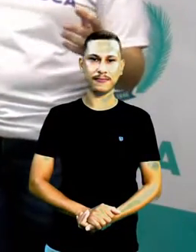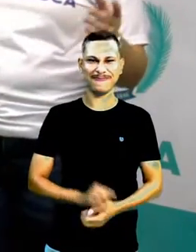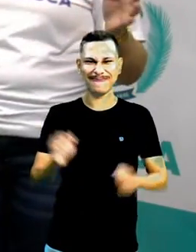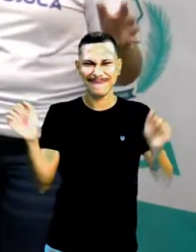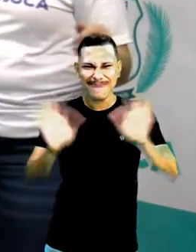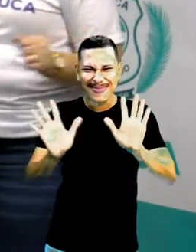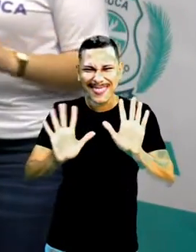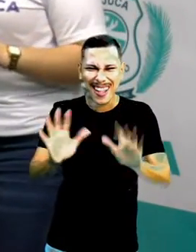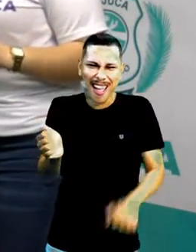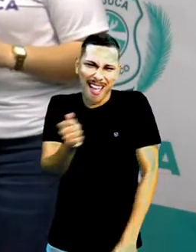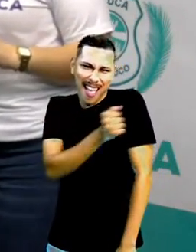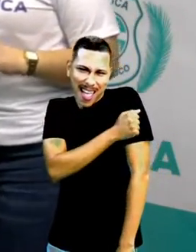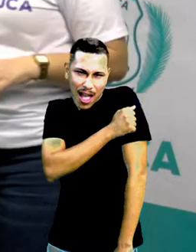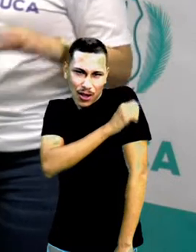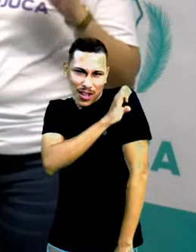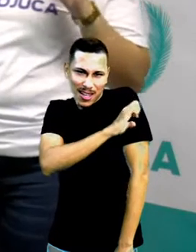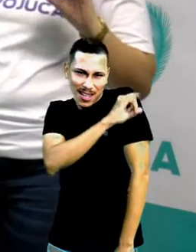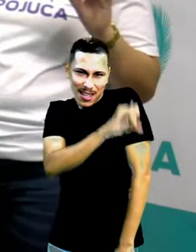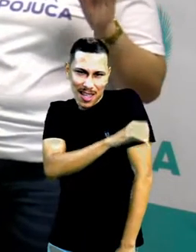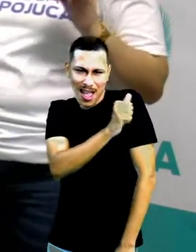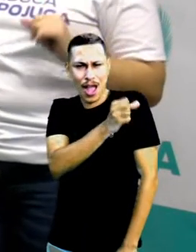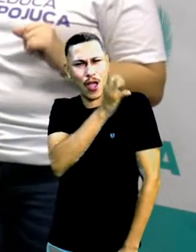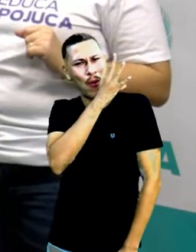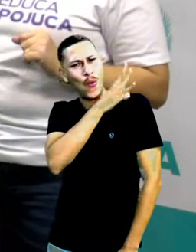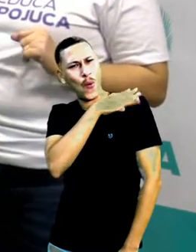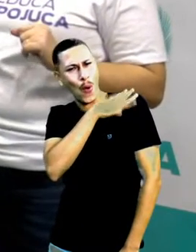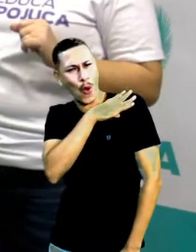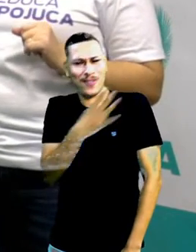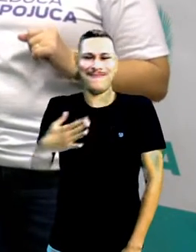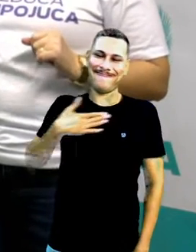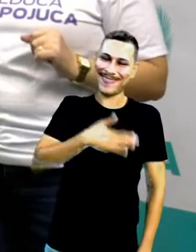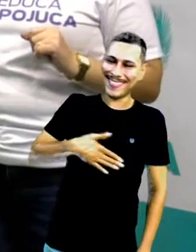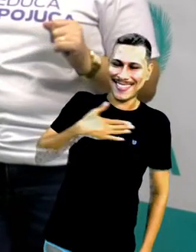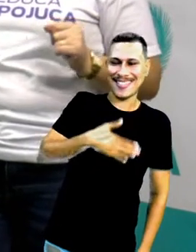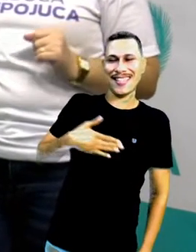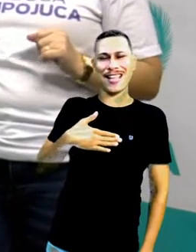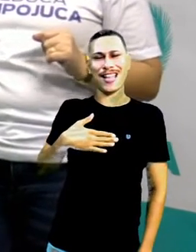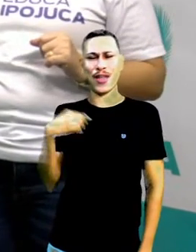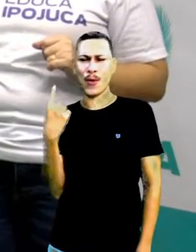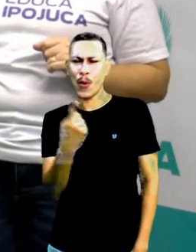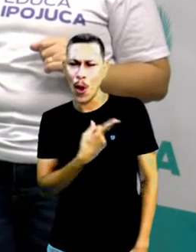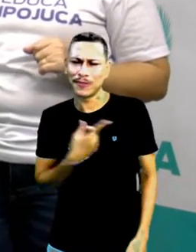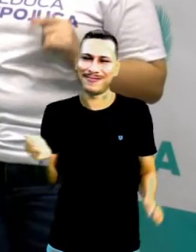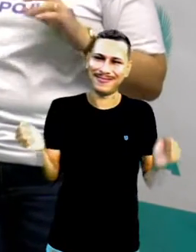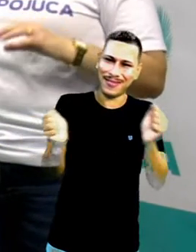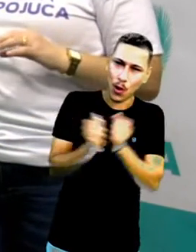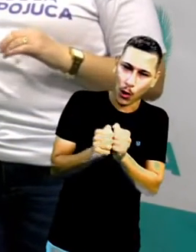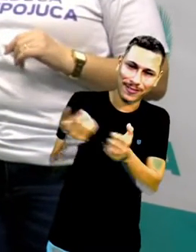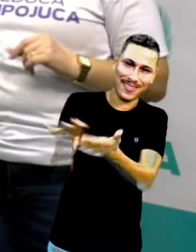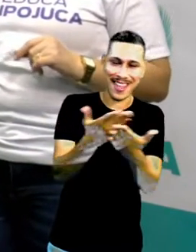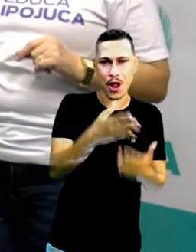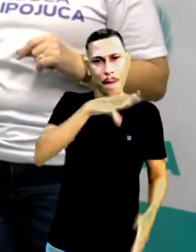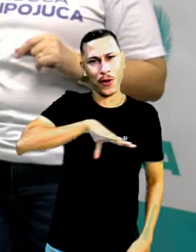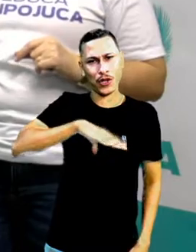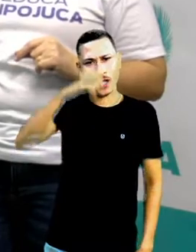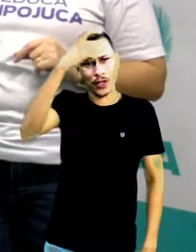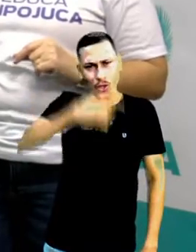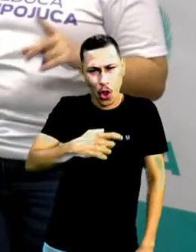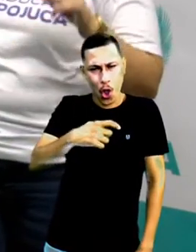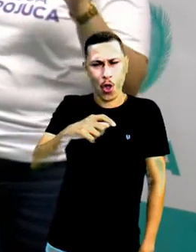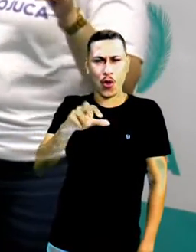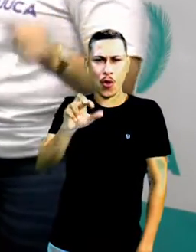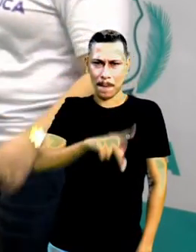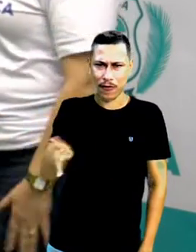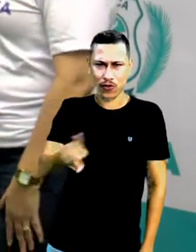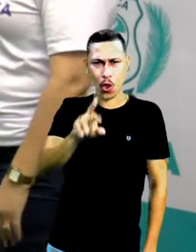Olá, estudante da EJA4! É um prazer estarmos juntos para mais uma aula de língua portuguesa. Eu sou a professora Roseanne Portet.